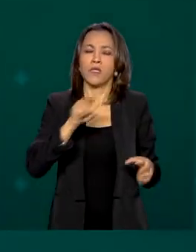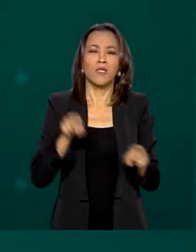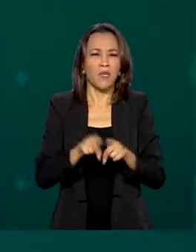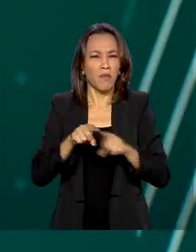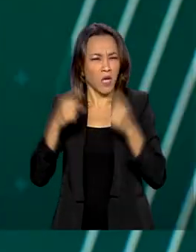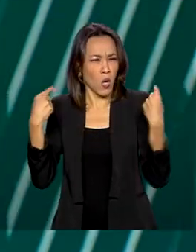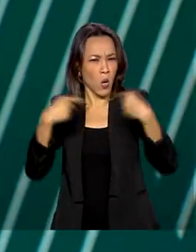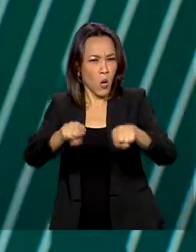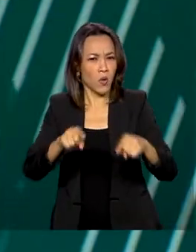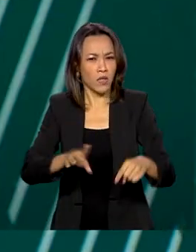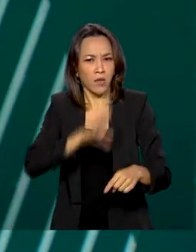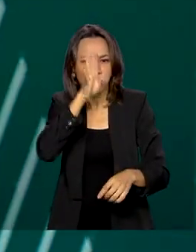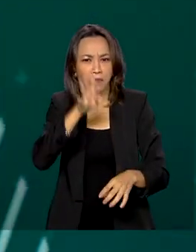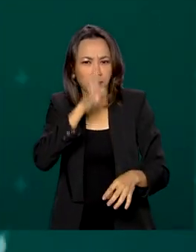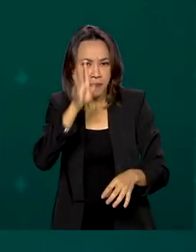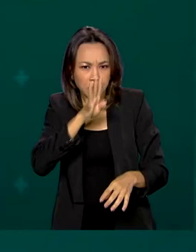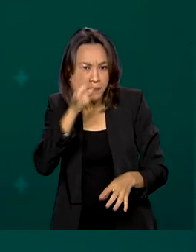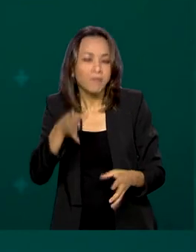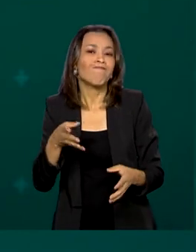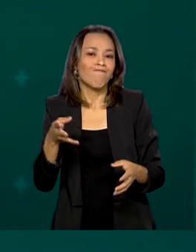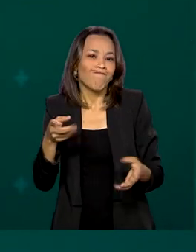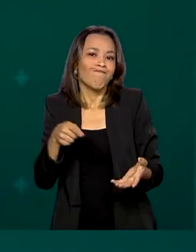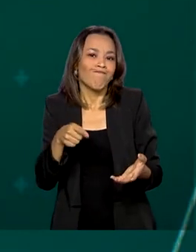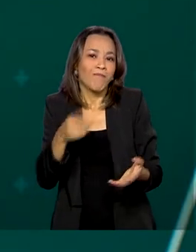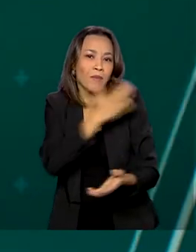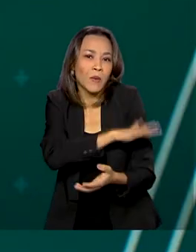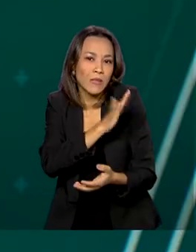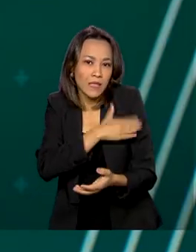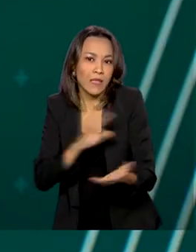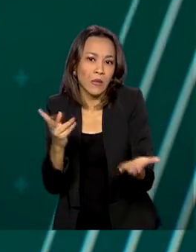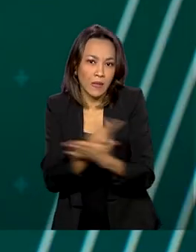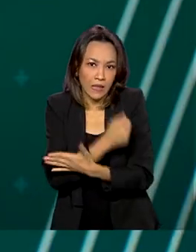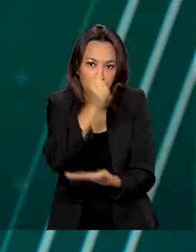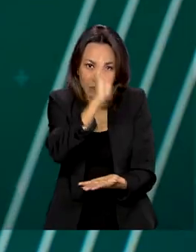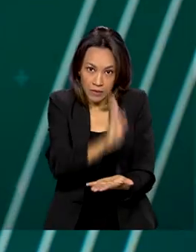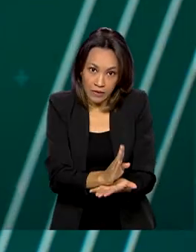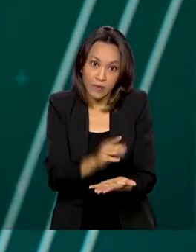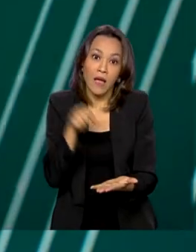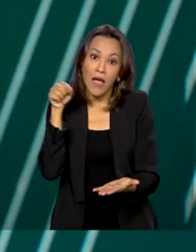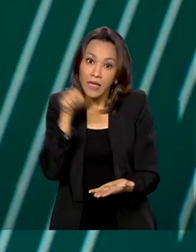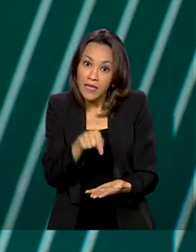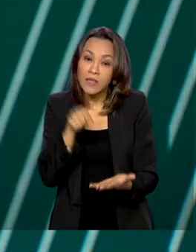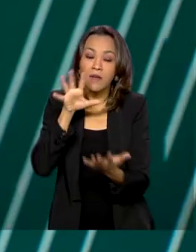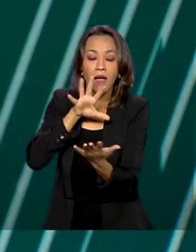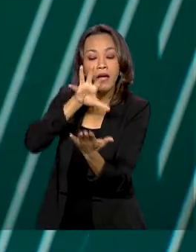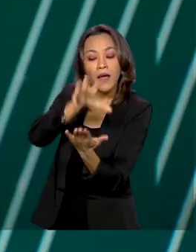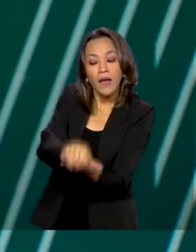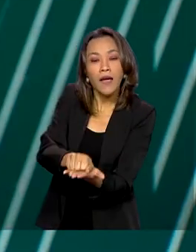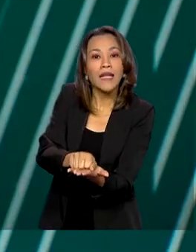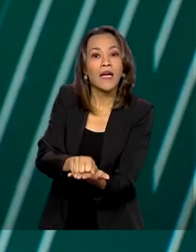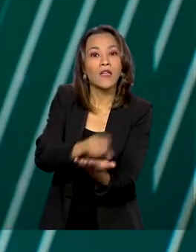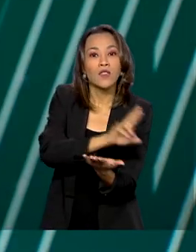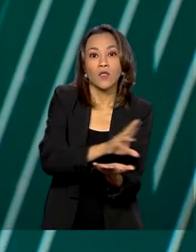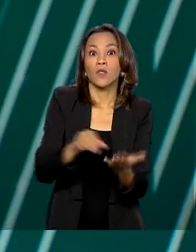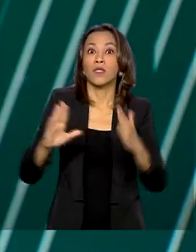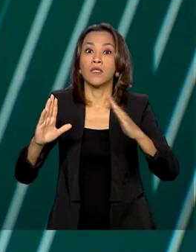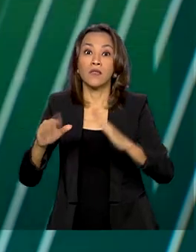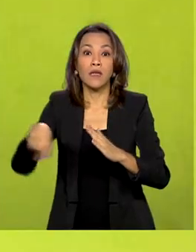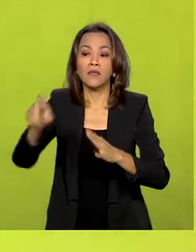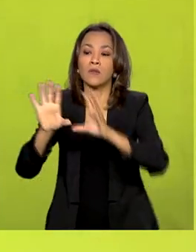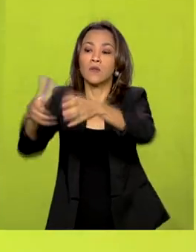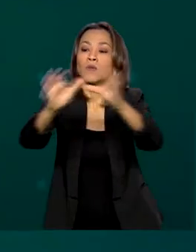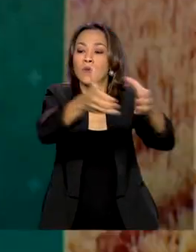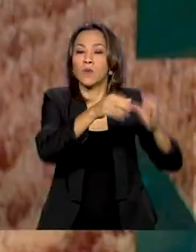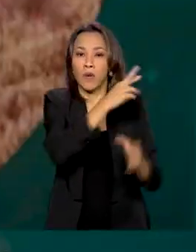intolerância motivada pela religião no país. Essas são as metas do Cadastro Nacional das Entidades Religiosas, lançado pelo